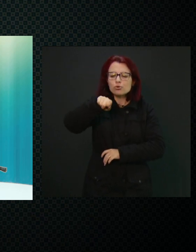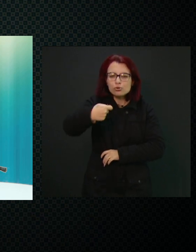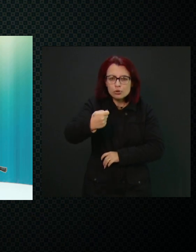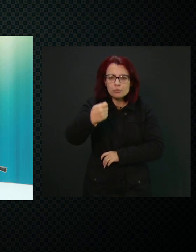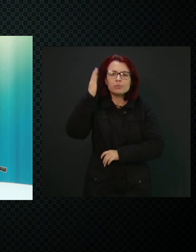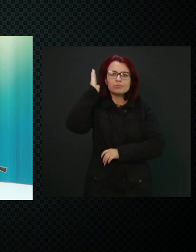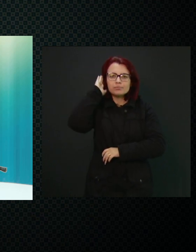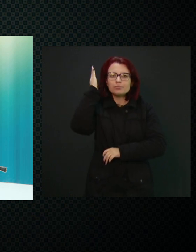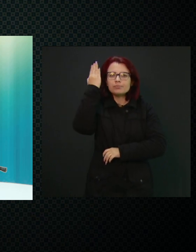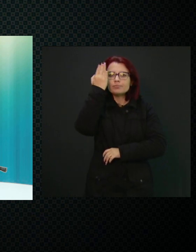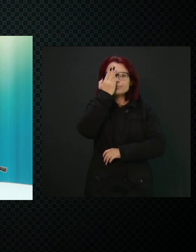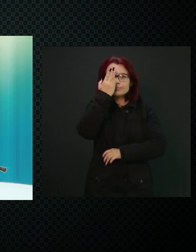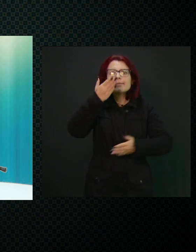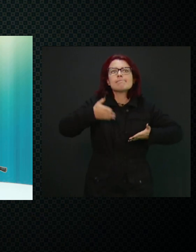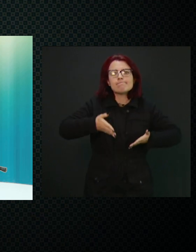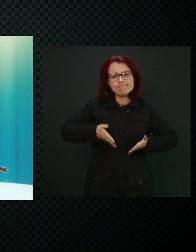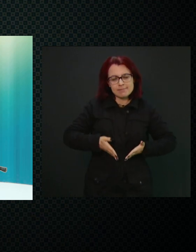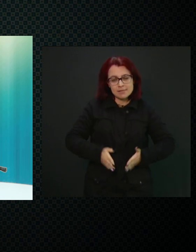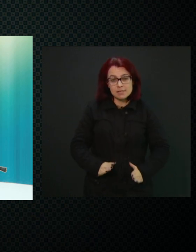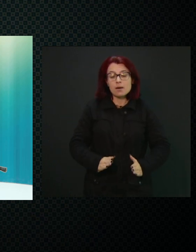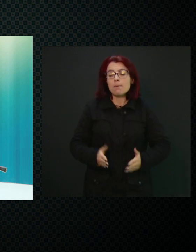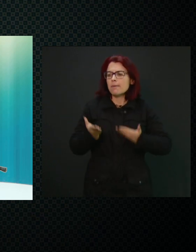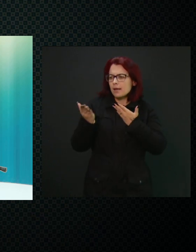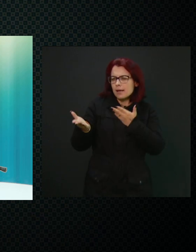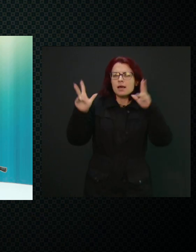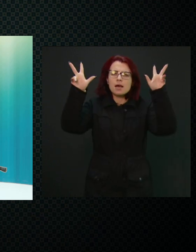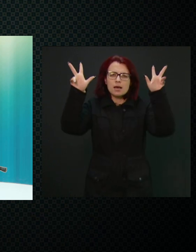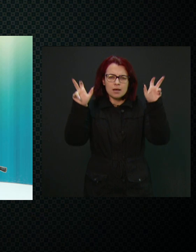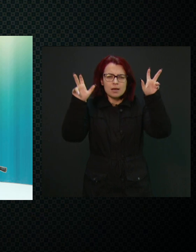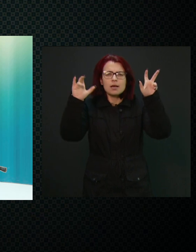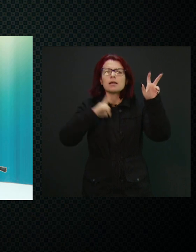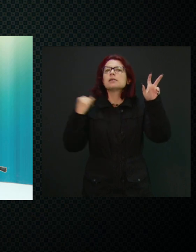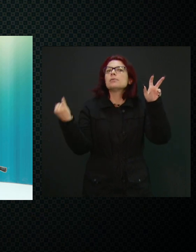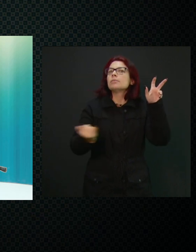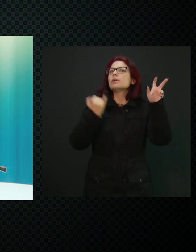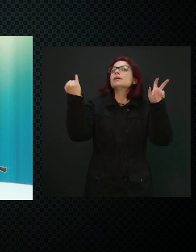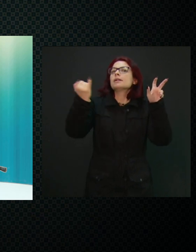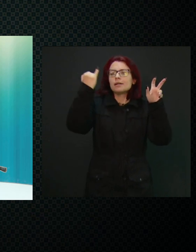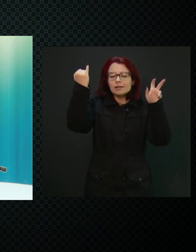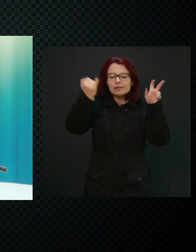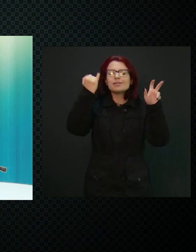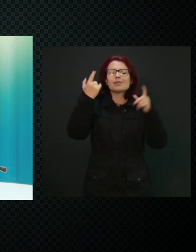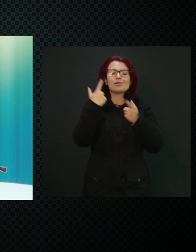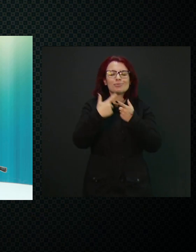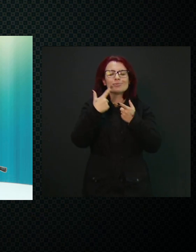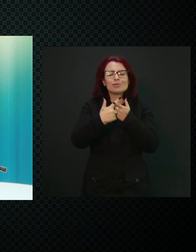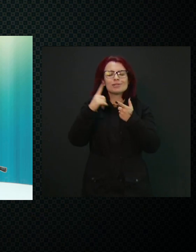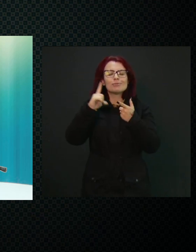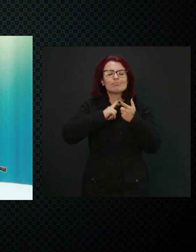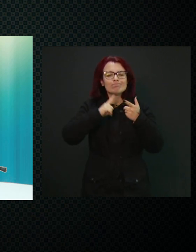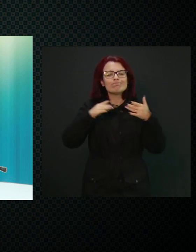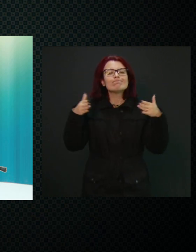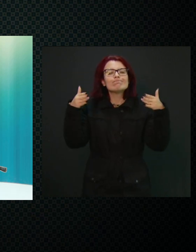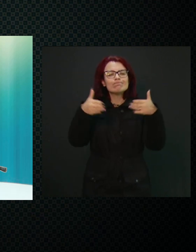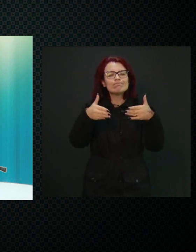congênita, essa temática tão importante, pois atendemos muitos estudantes